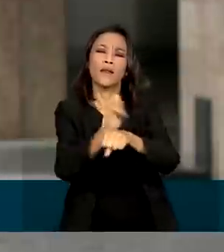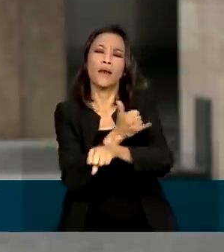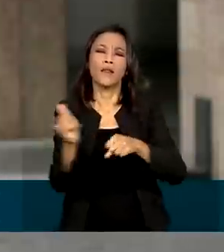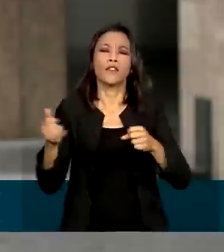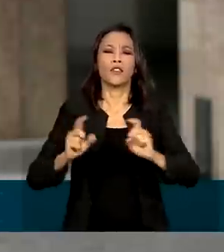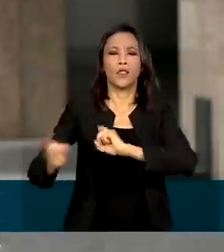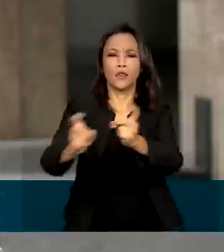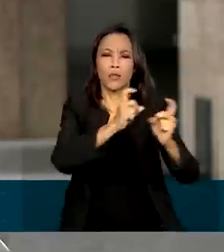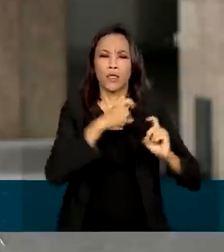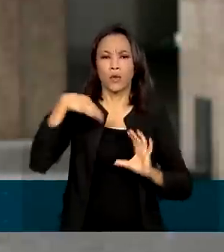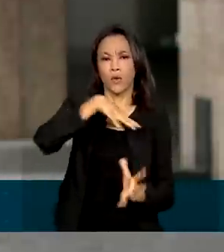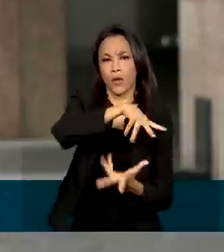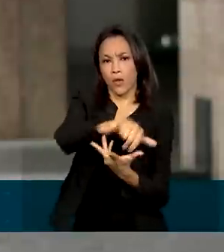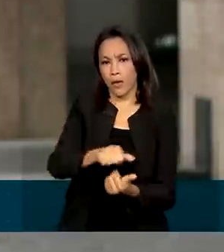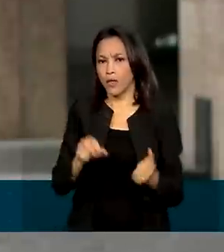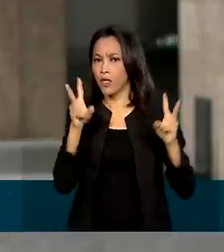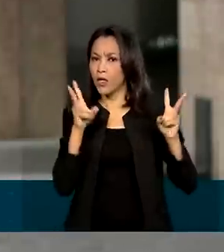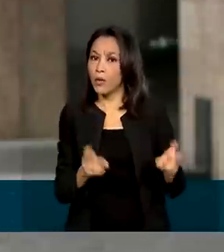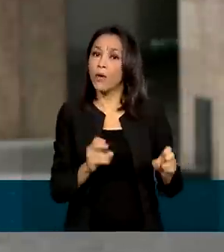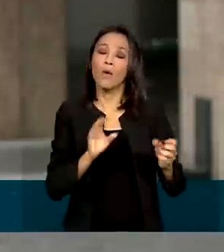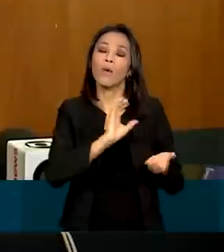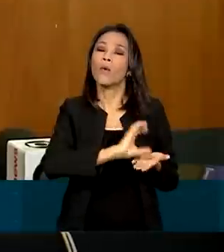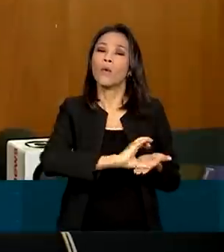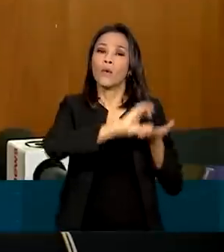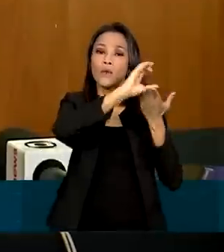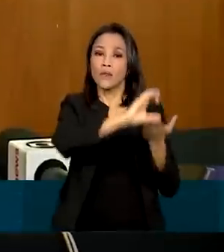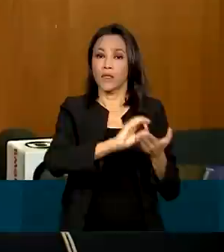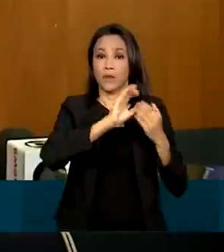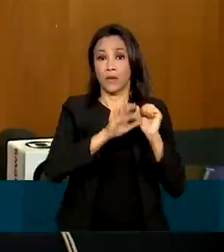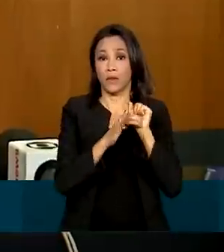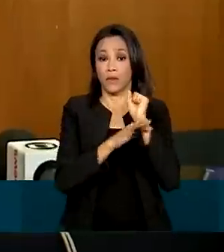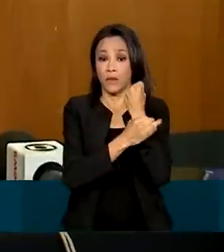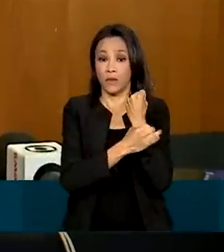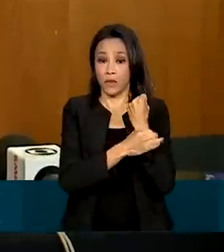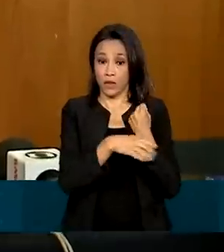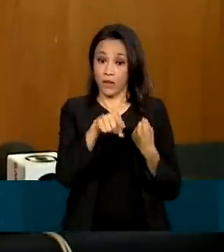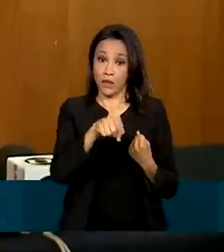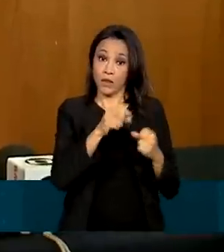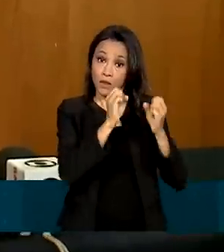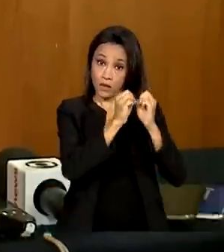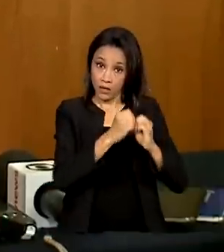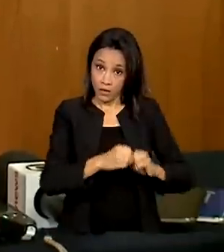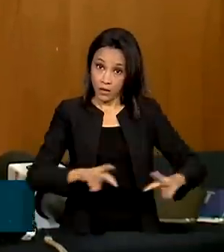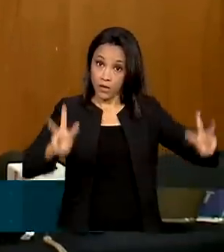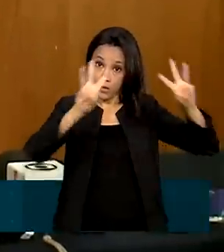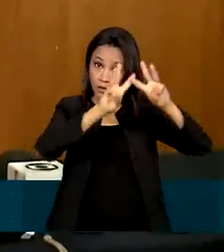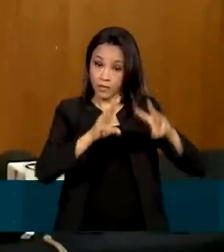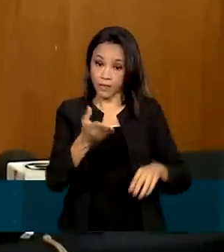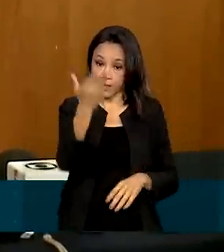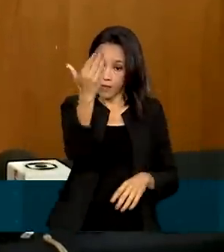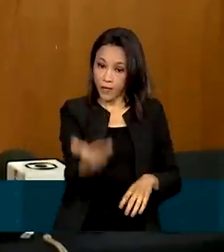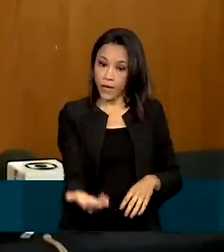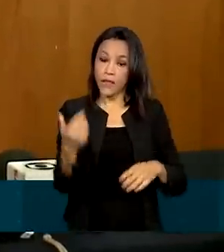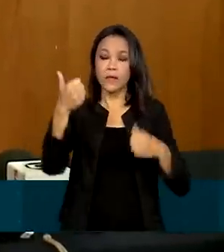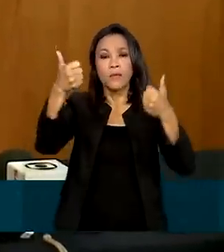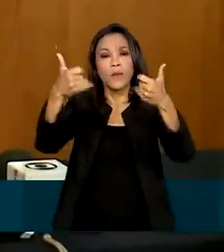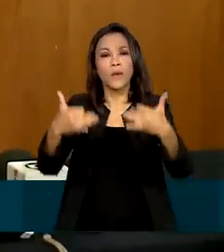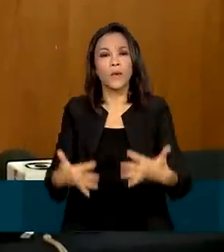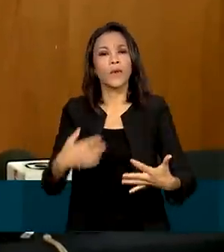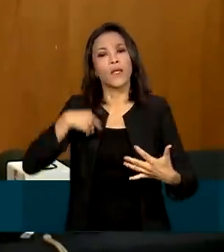global, como o Conselho de Segurança da ONU. O Jake Sullivan relembrou o discurso